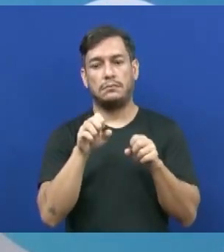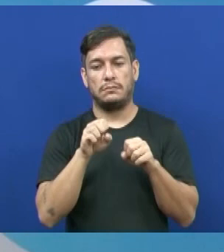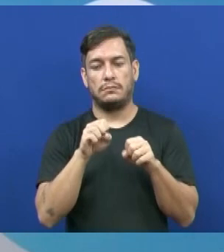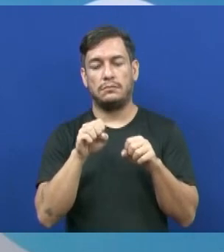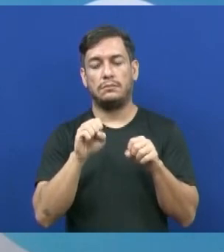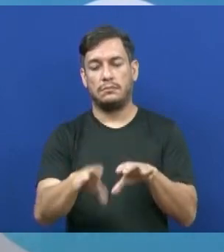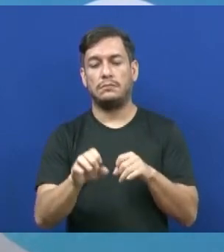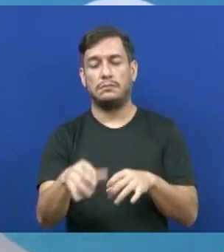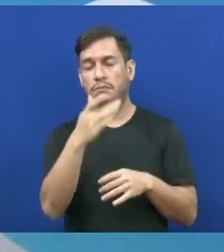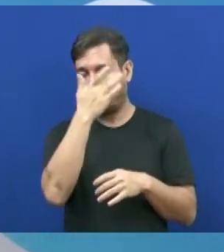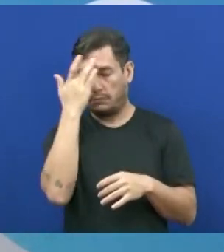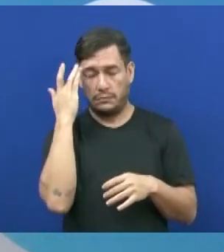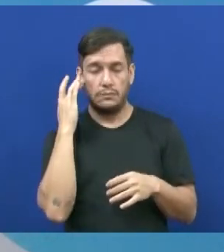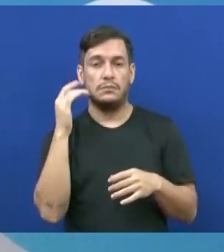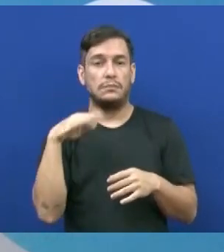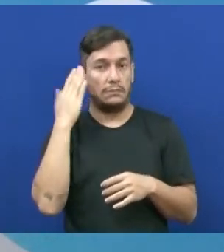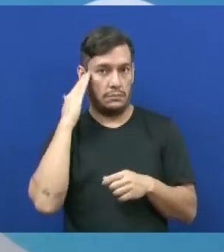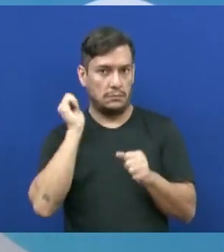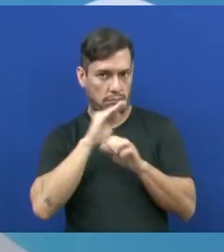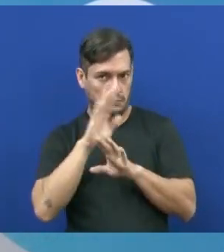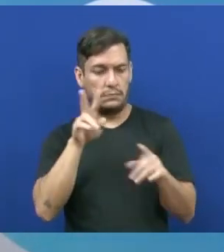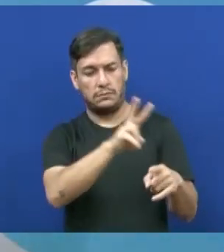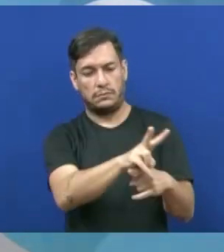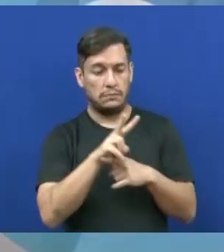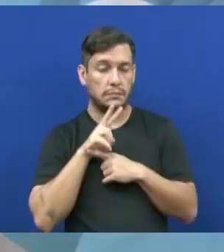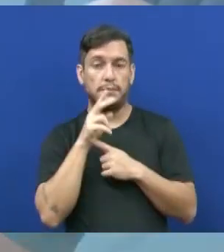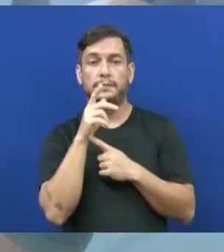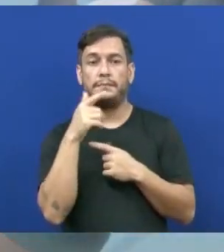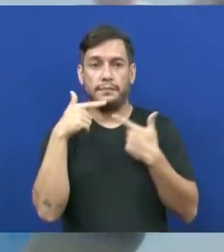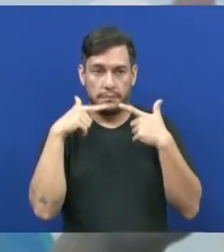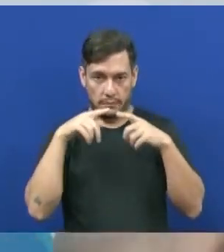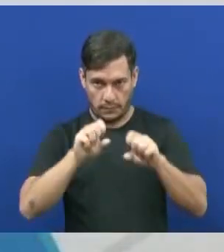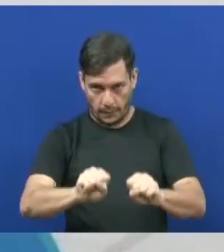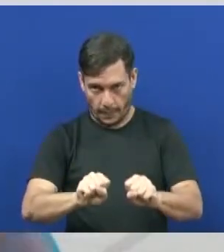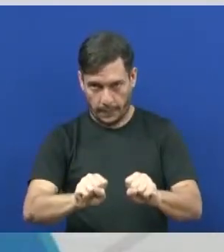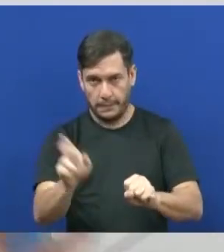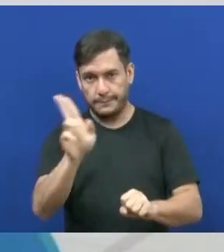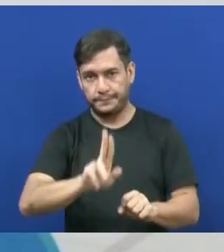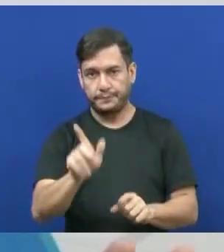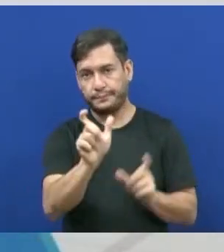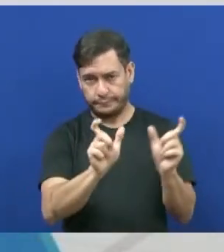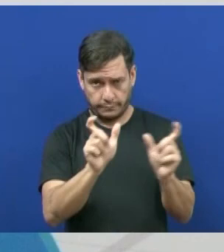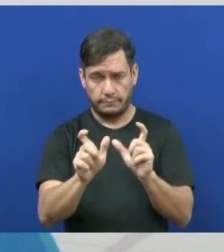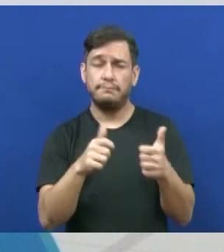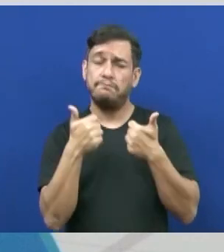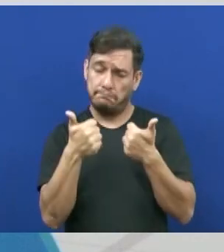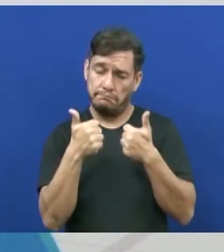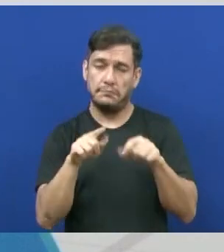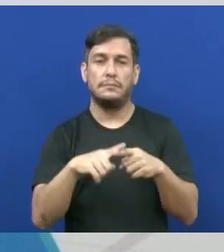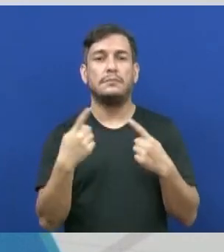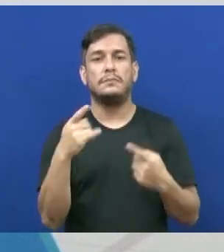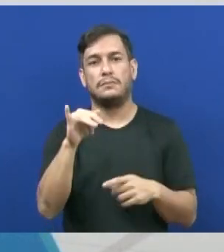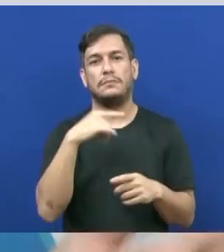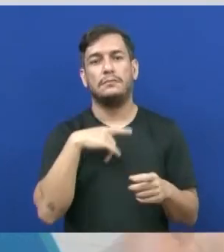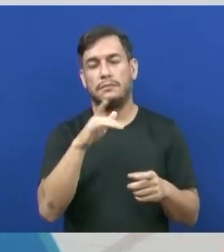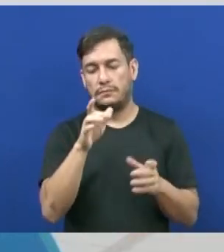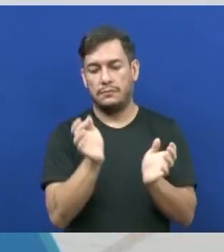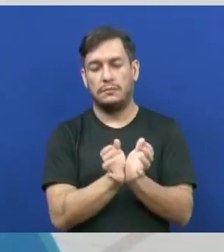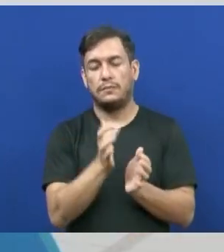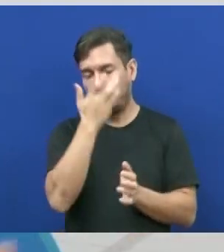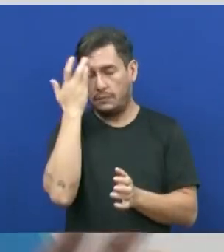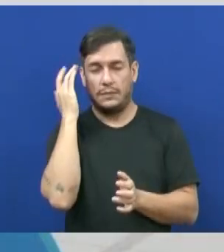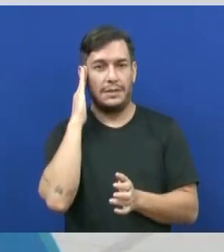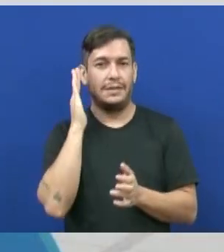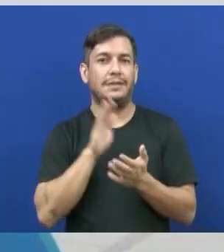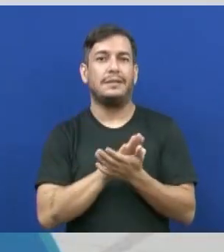entende os empréstimos linguísticos que você vai fazer, o uso dos estrangeirismos, tudo bem. Mas se você está com um público que não vai entender,